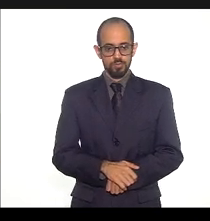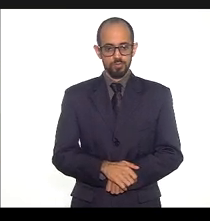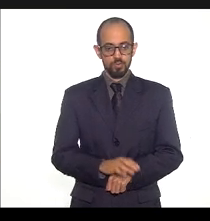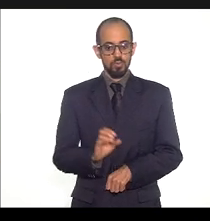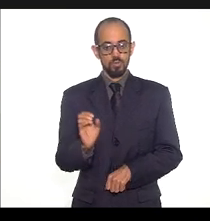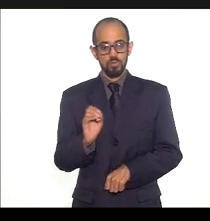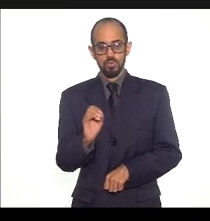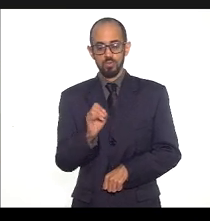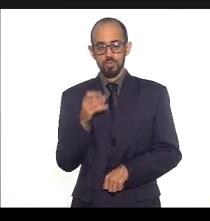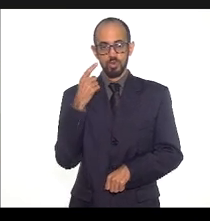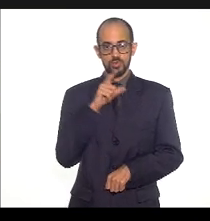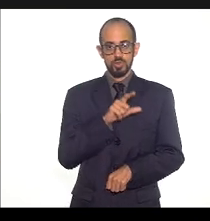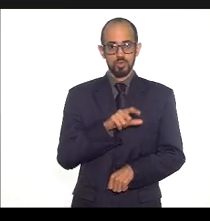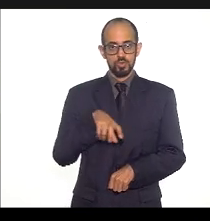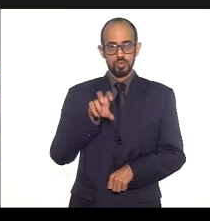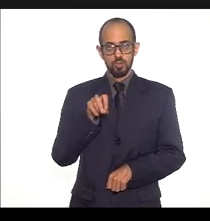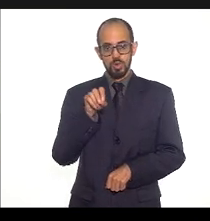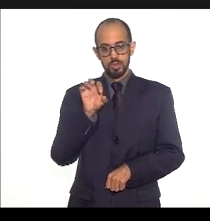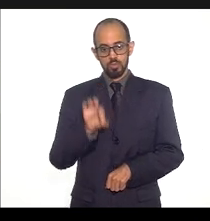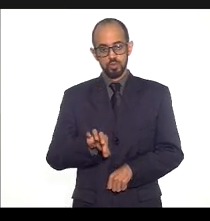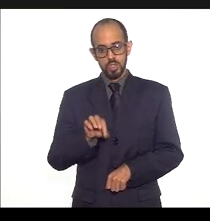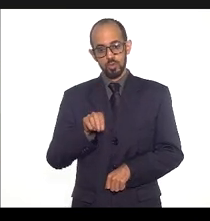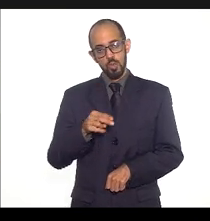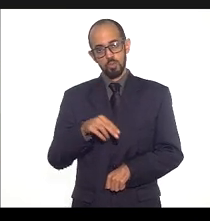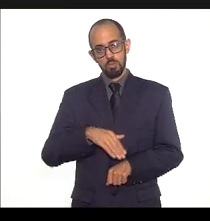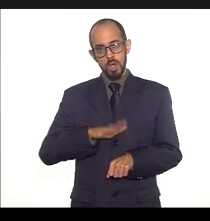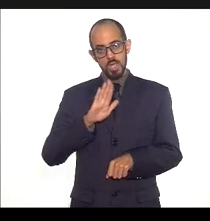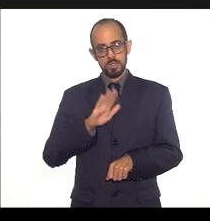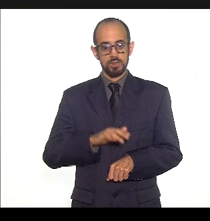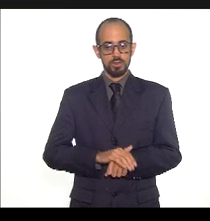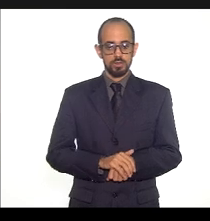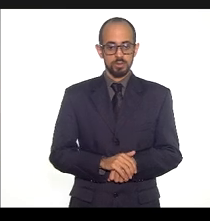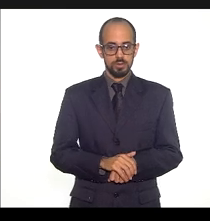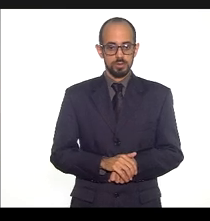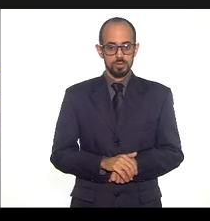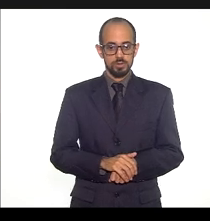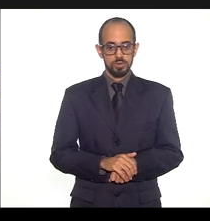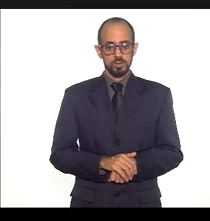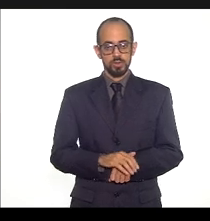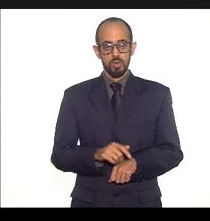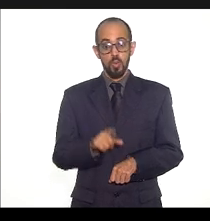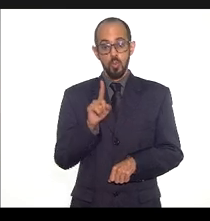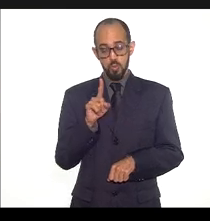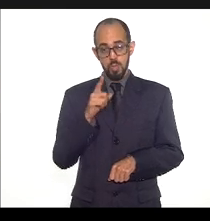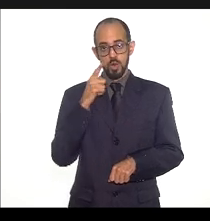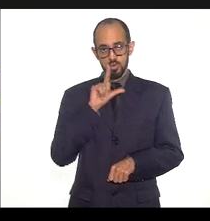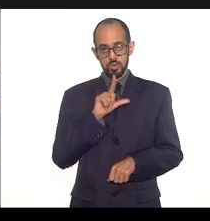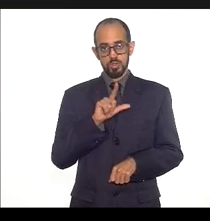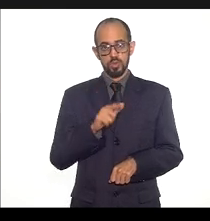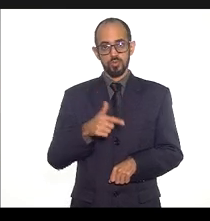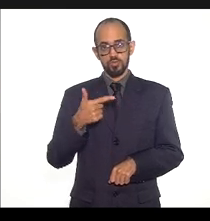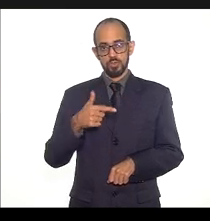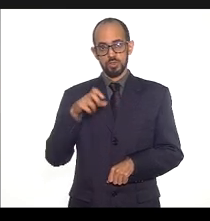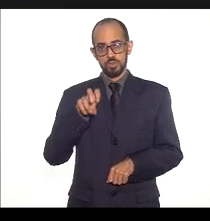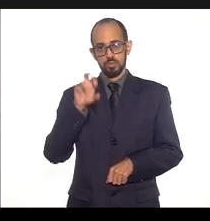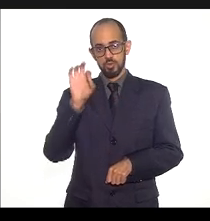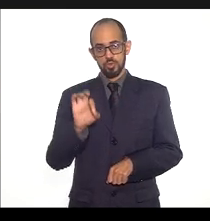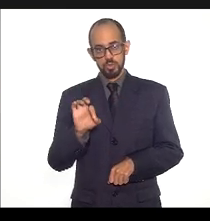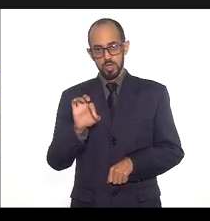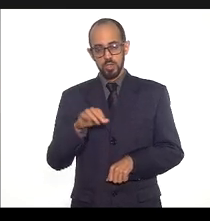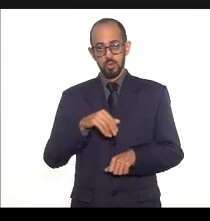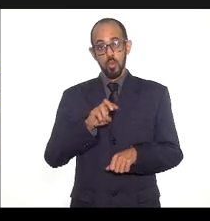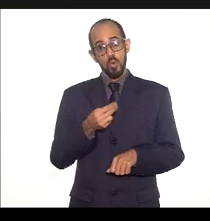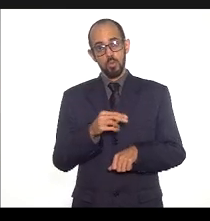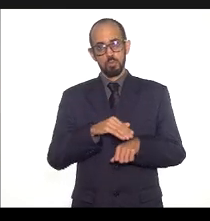nenhuma meta conseguiu o alcance de 50 a 74,9% uma meta com alcance de 25 a